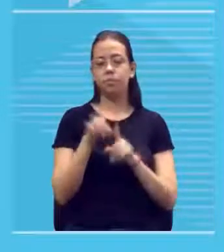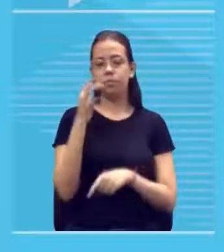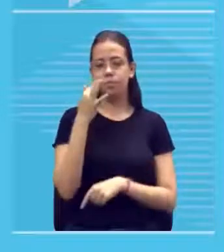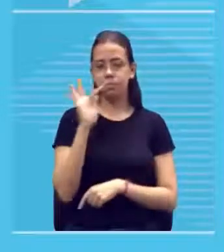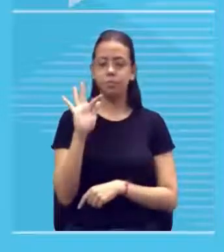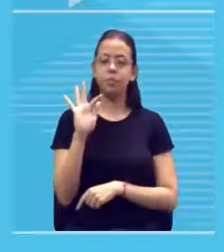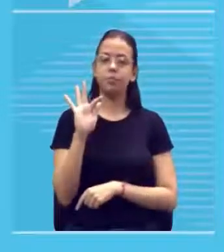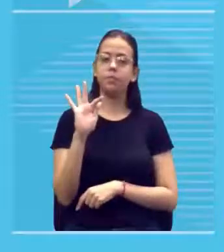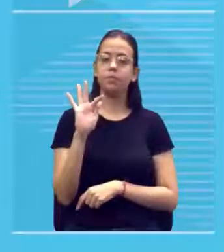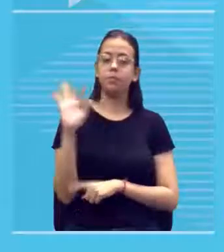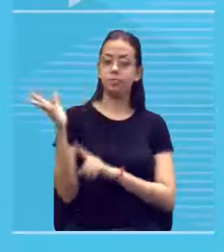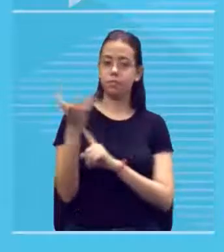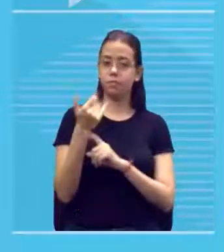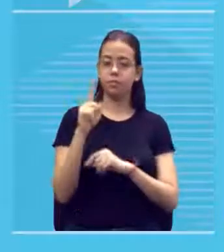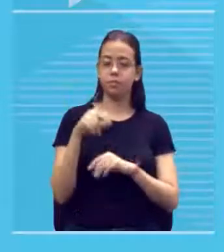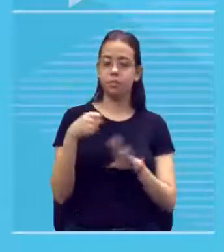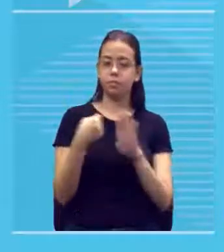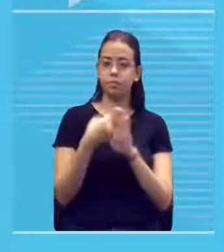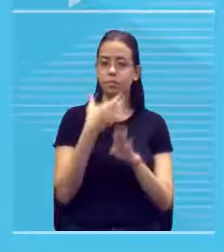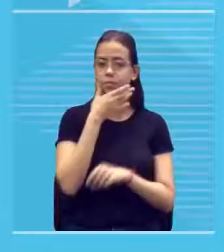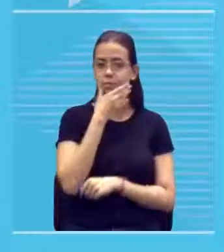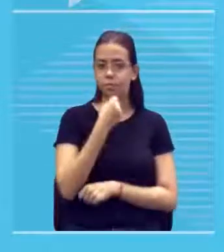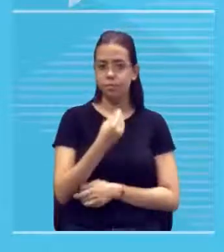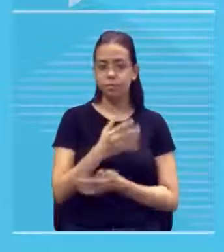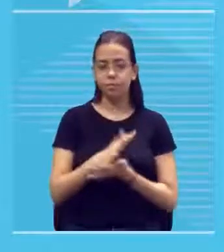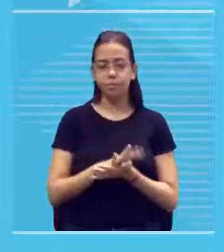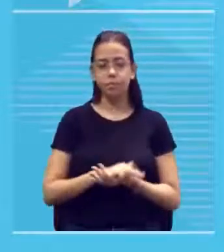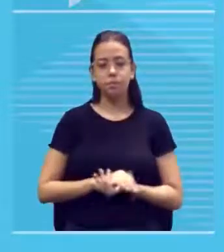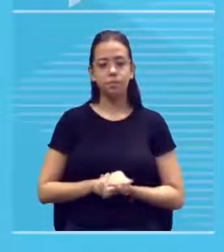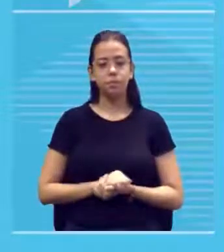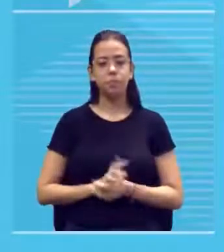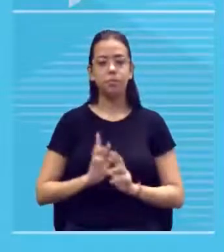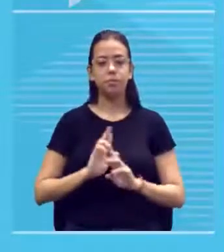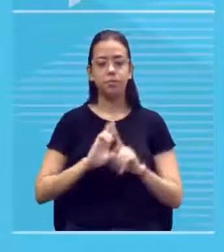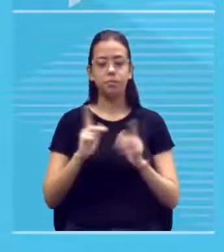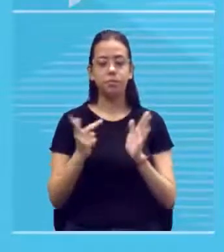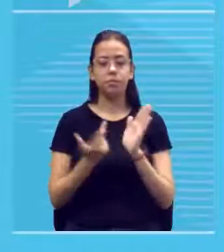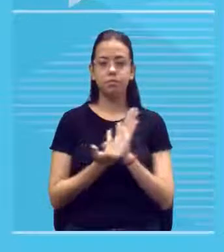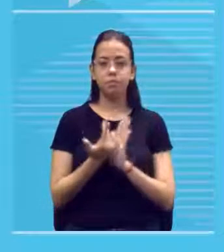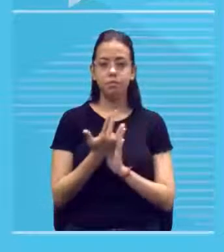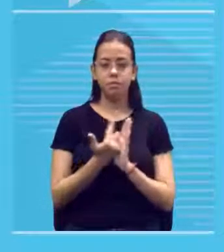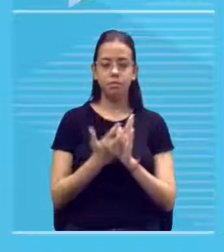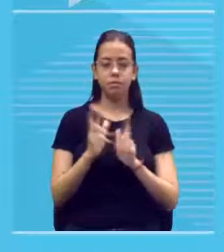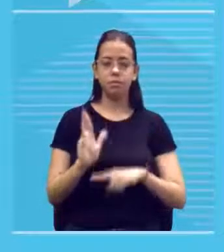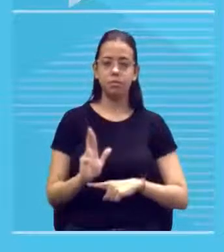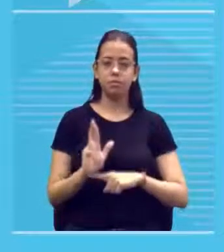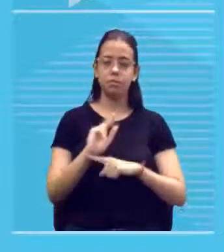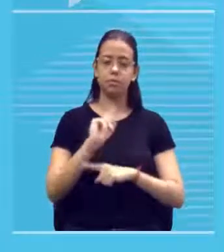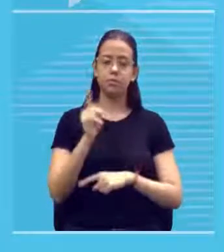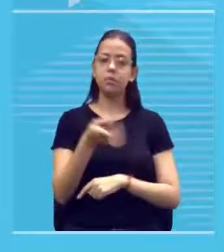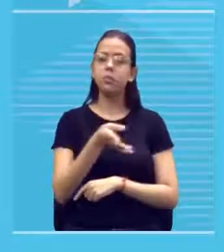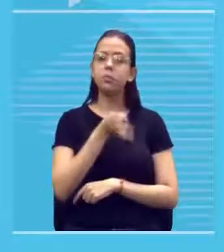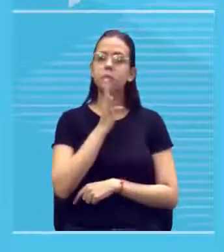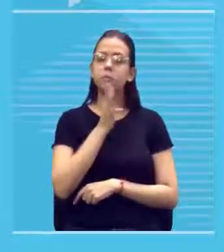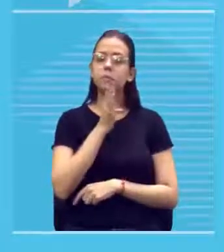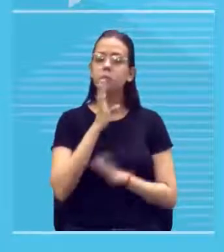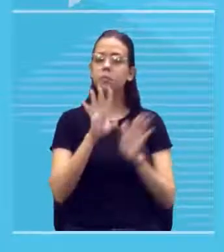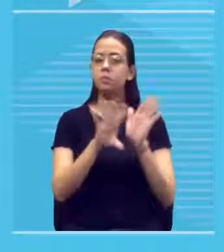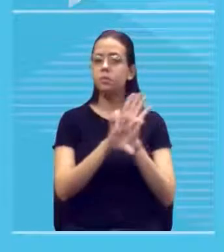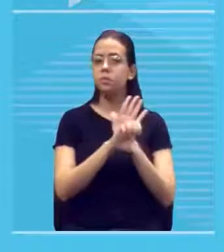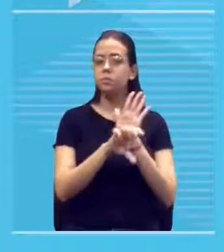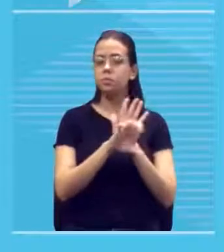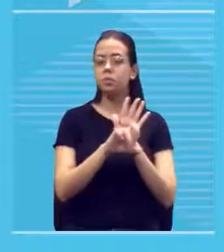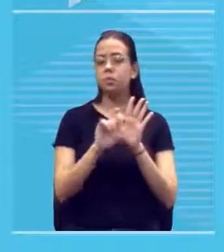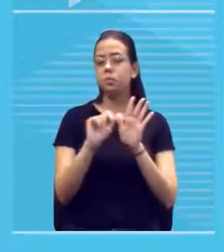ausência de formas da natureza ao contrário da pintura figurativa em que encontramos as formas conhecidas no abstracionismo a pintura é